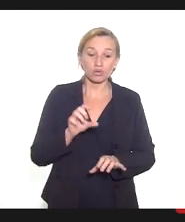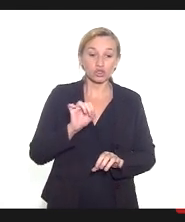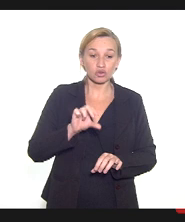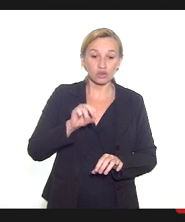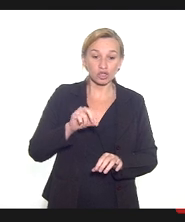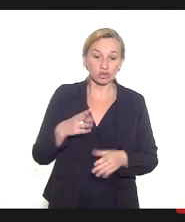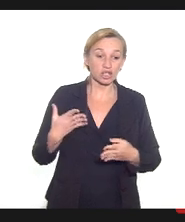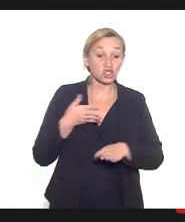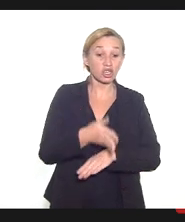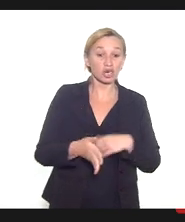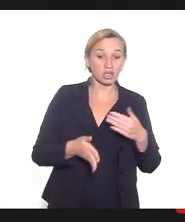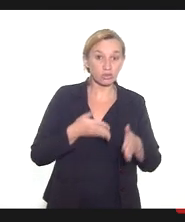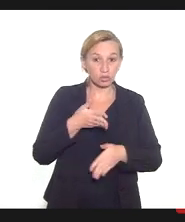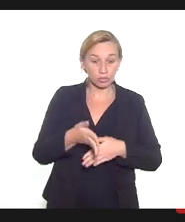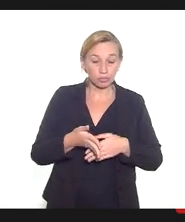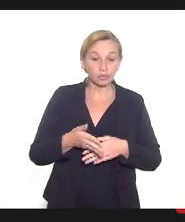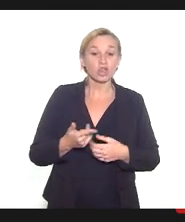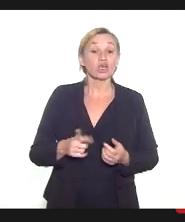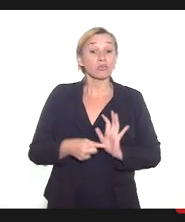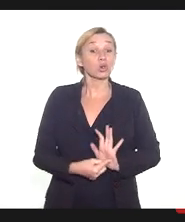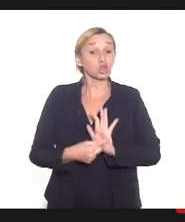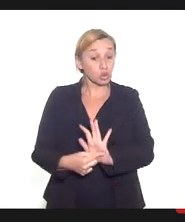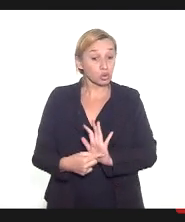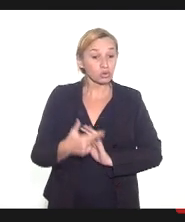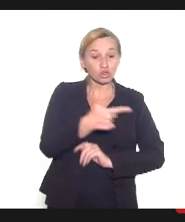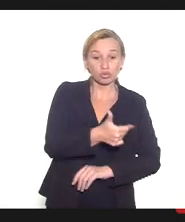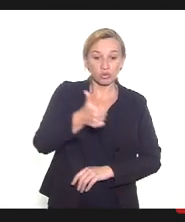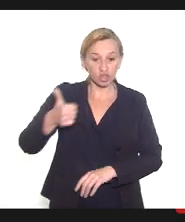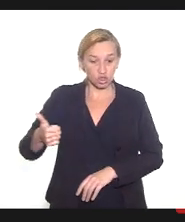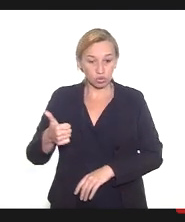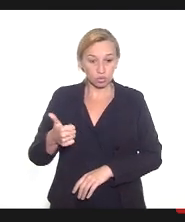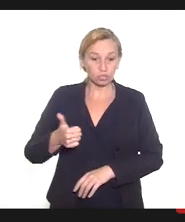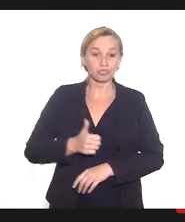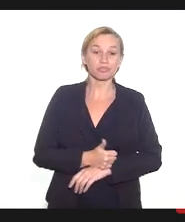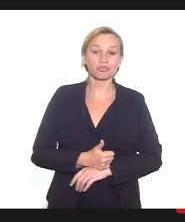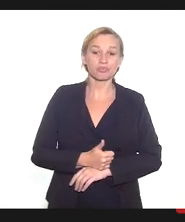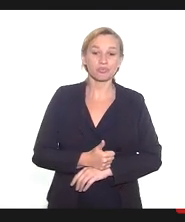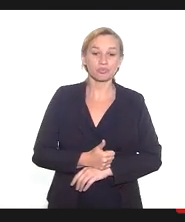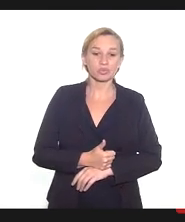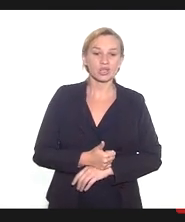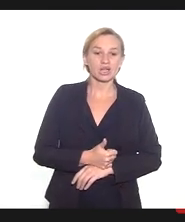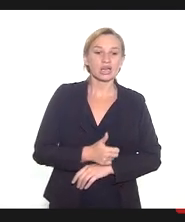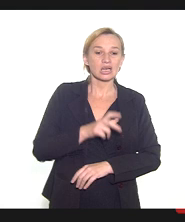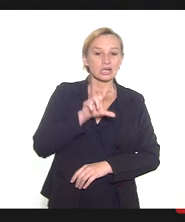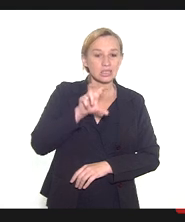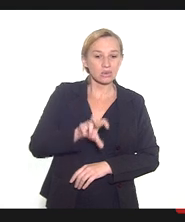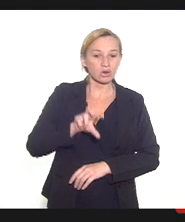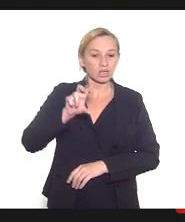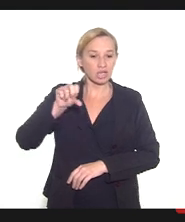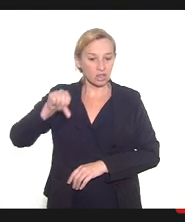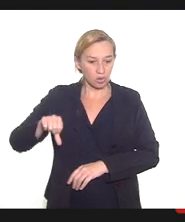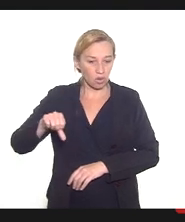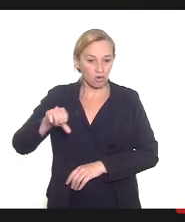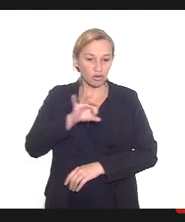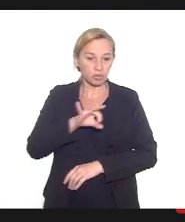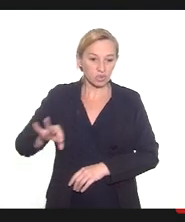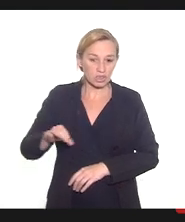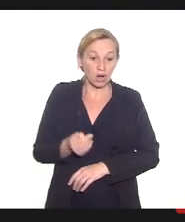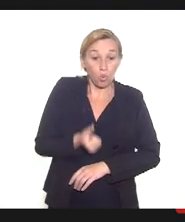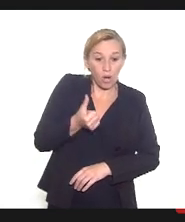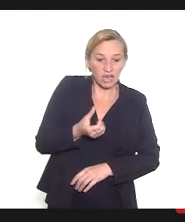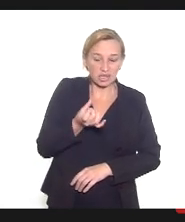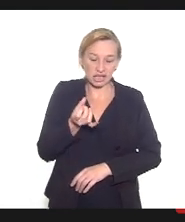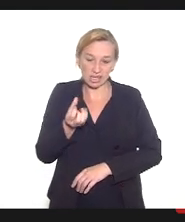E a gente mostrou que em 2021, 59%, quase 60%